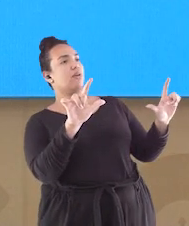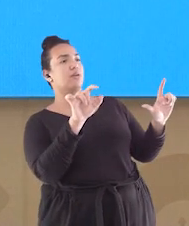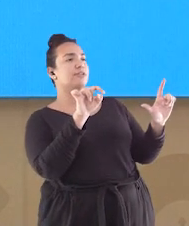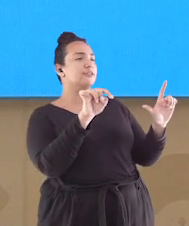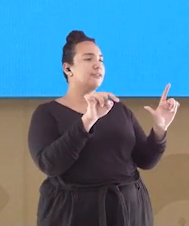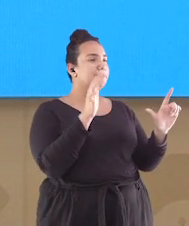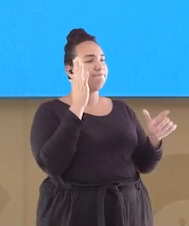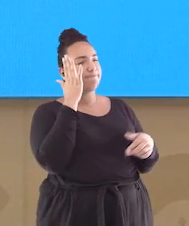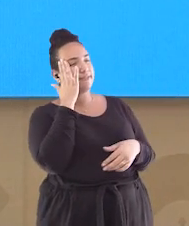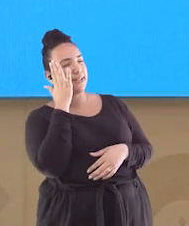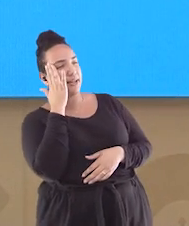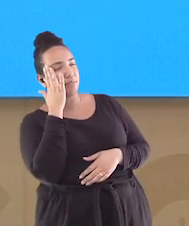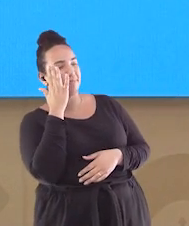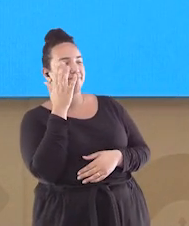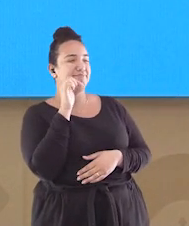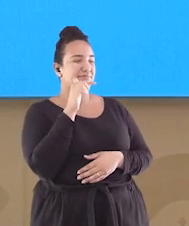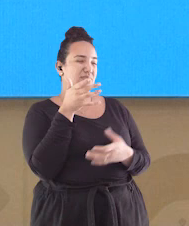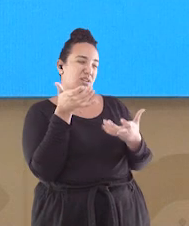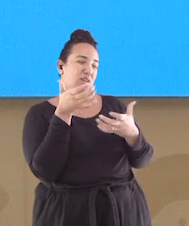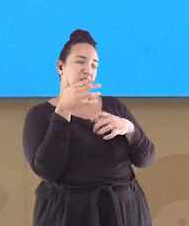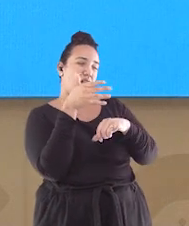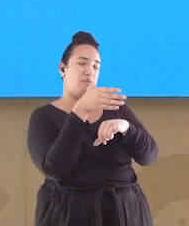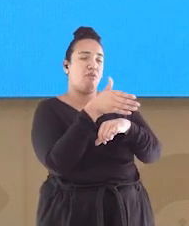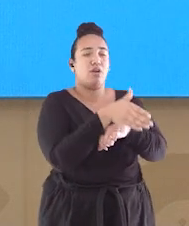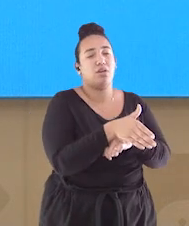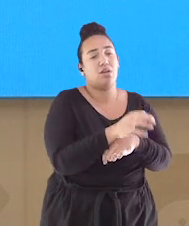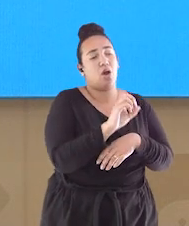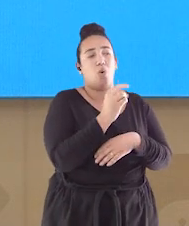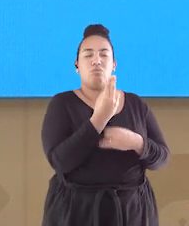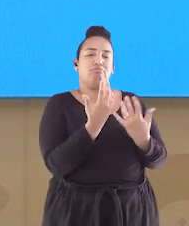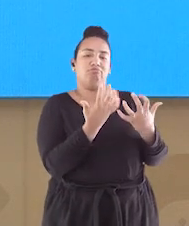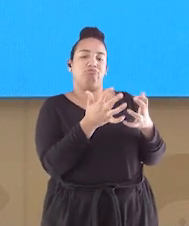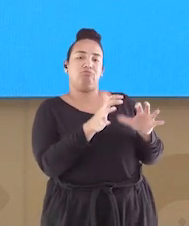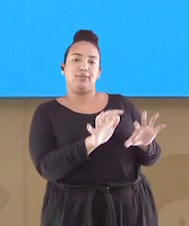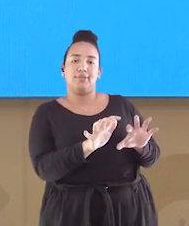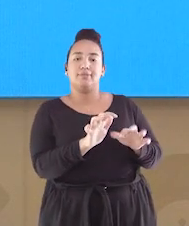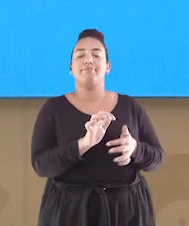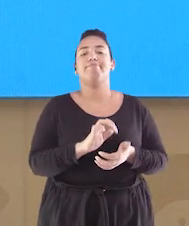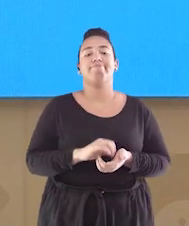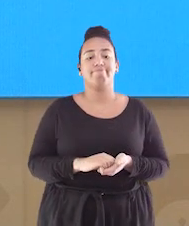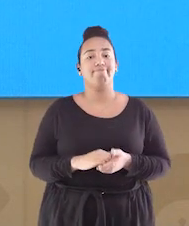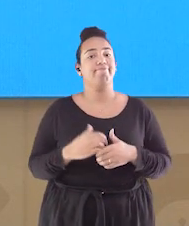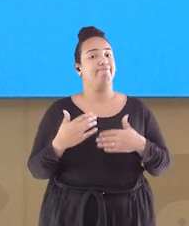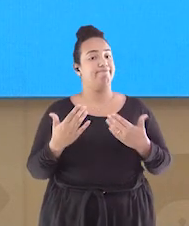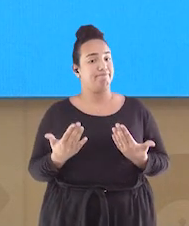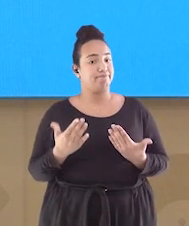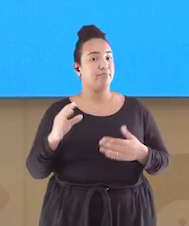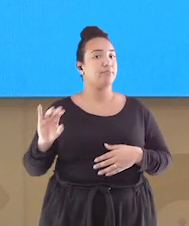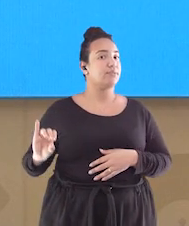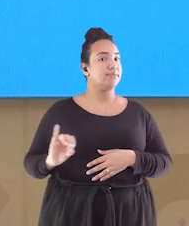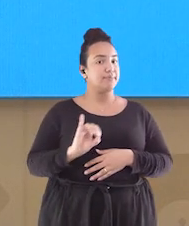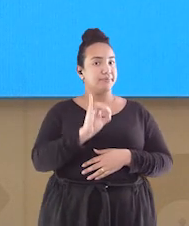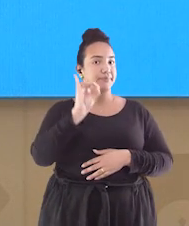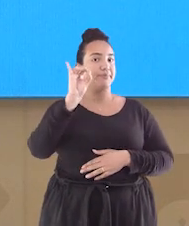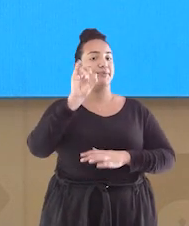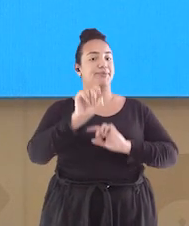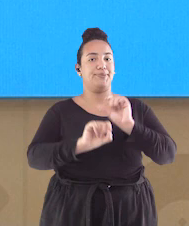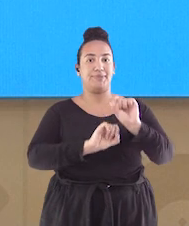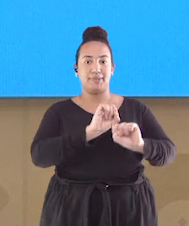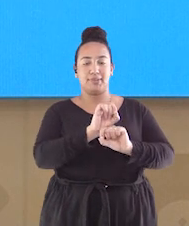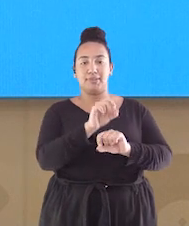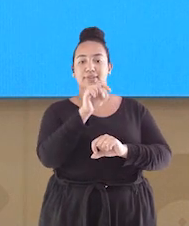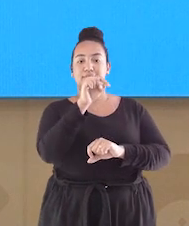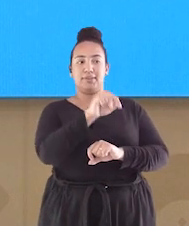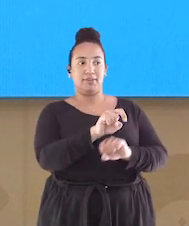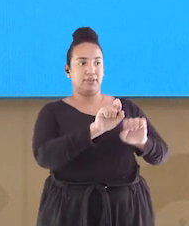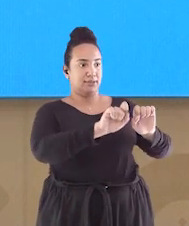decidir se quer entrar em uma loja ou não. Por isso, é muito importante que a vitrine